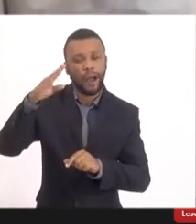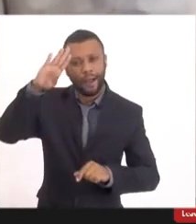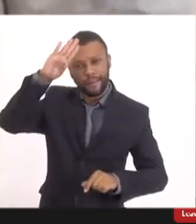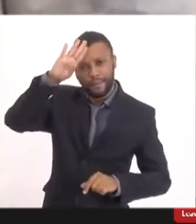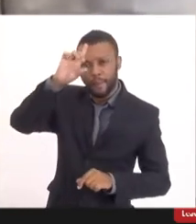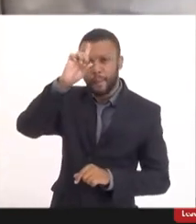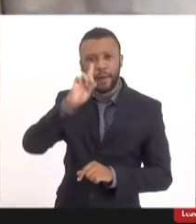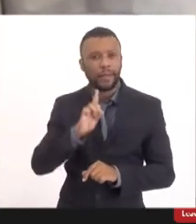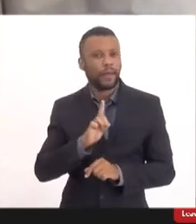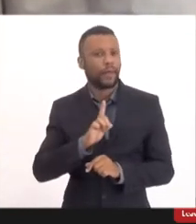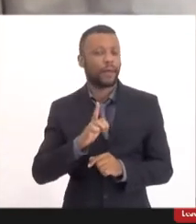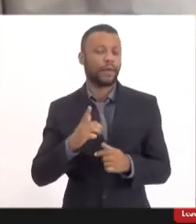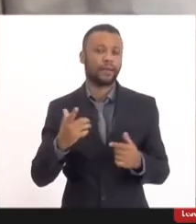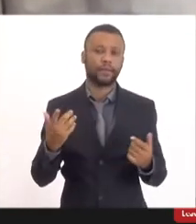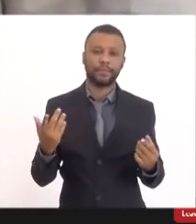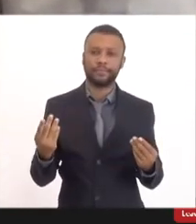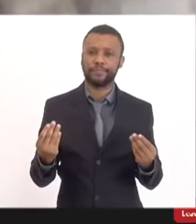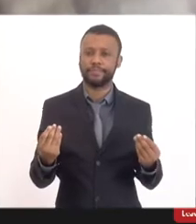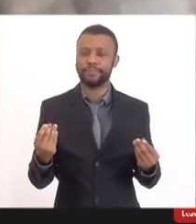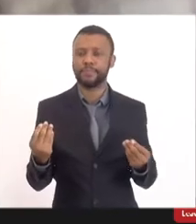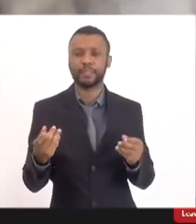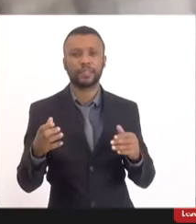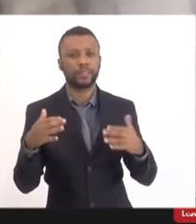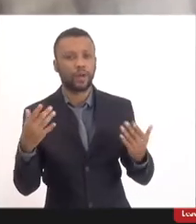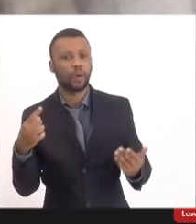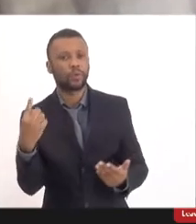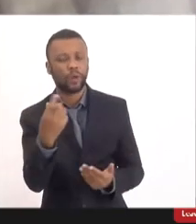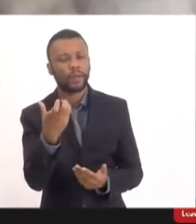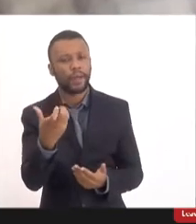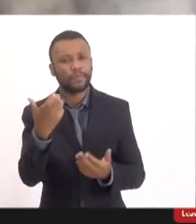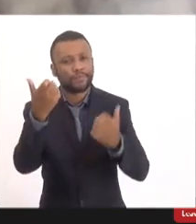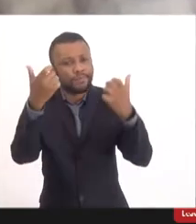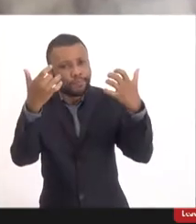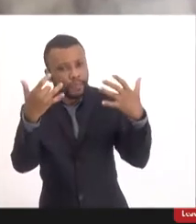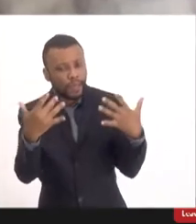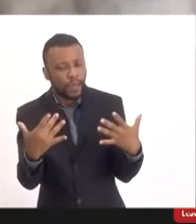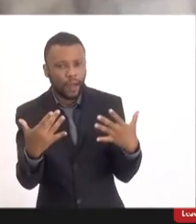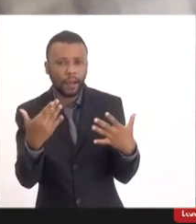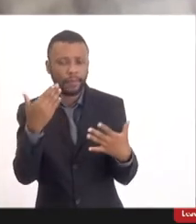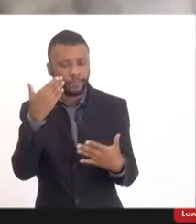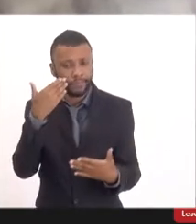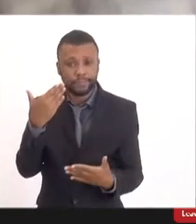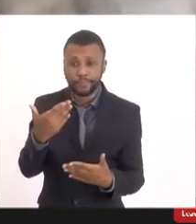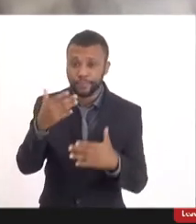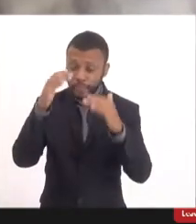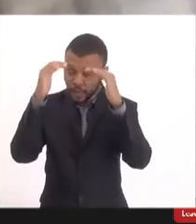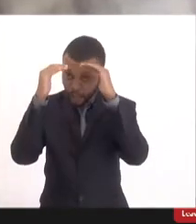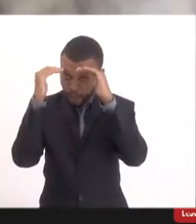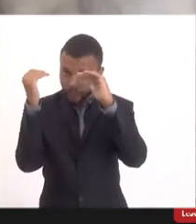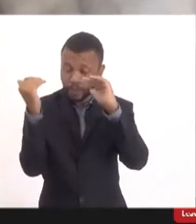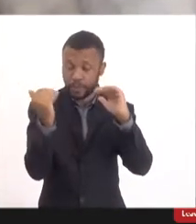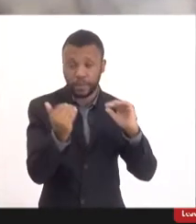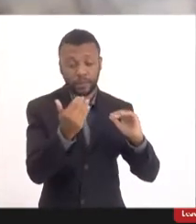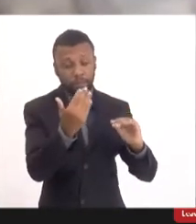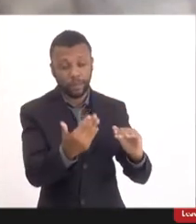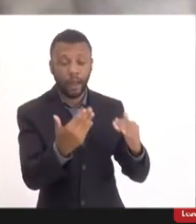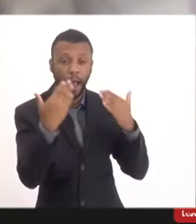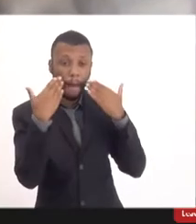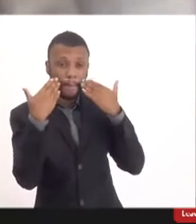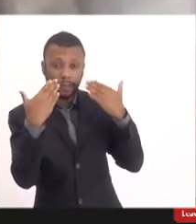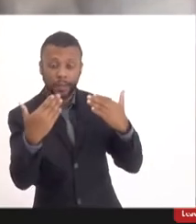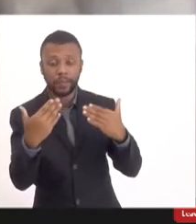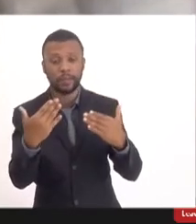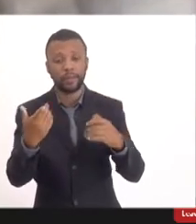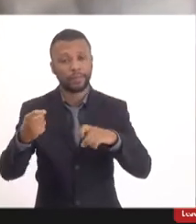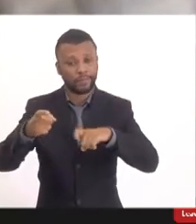Então, gente quer só dar esse destaque aqui, né, respeitando a apresentação da doutora